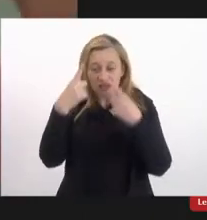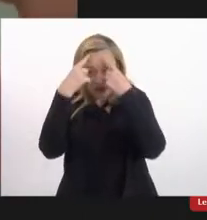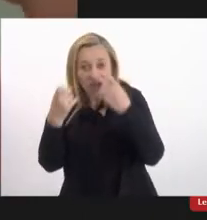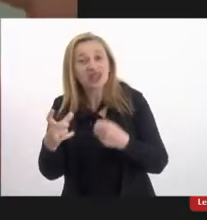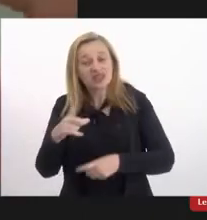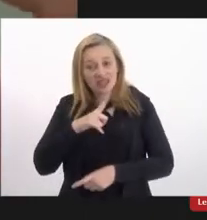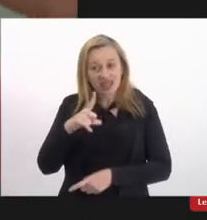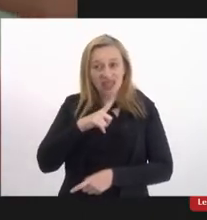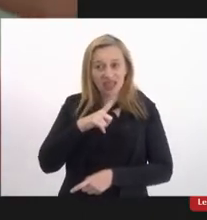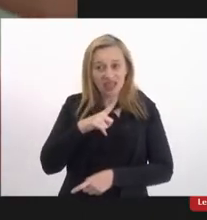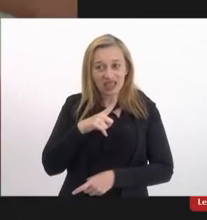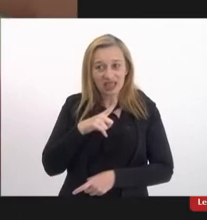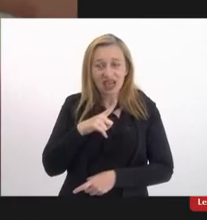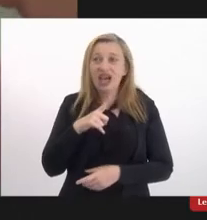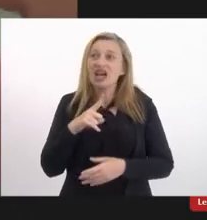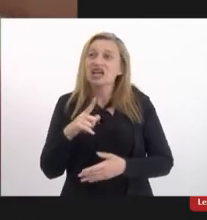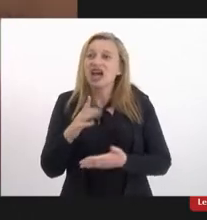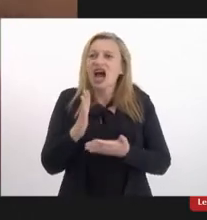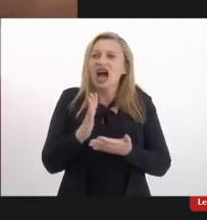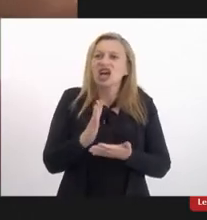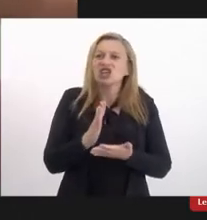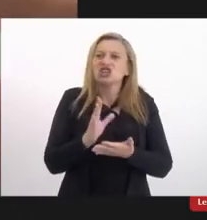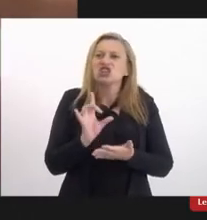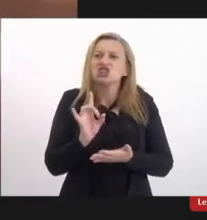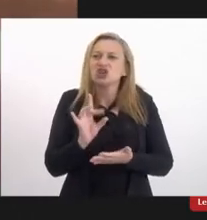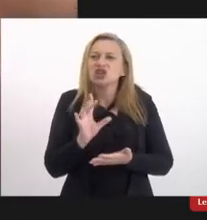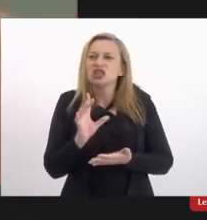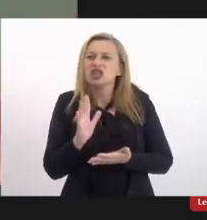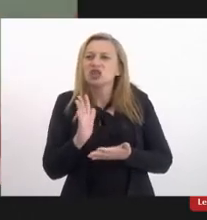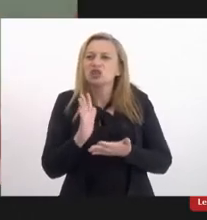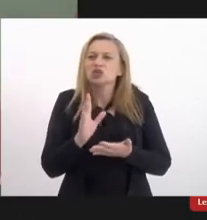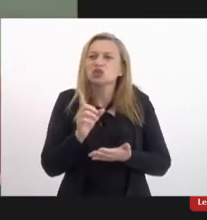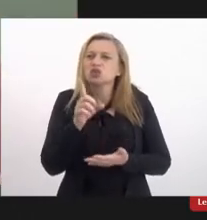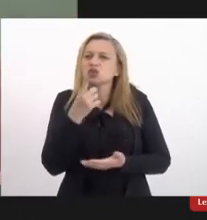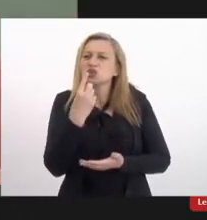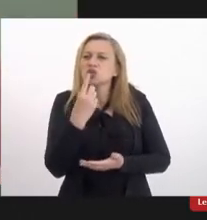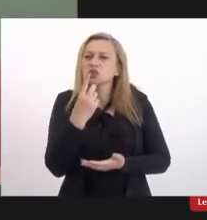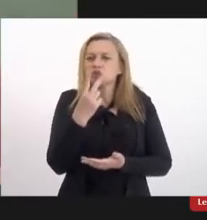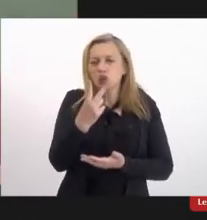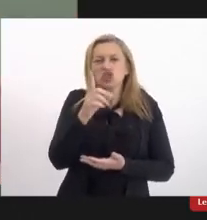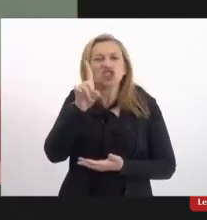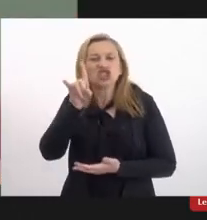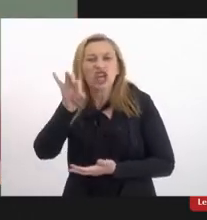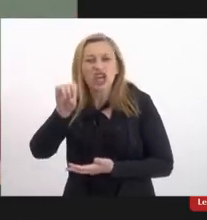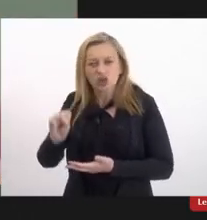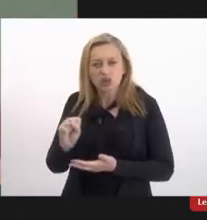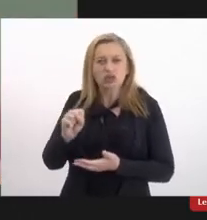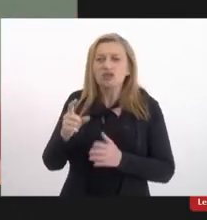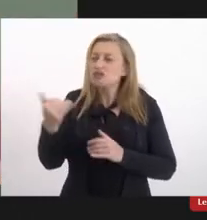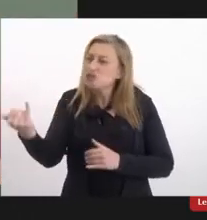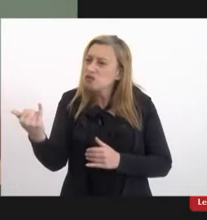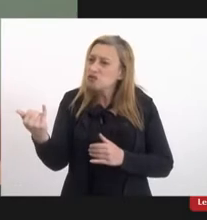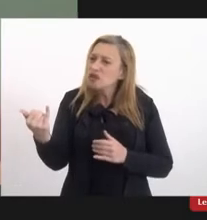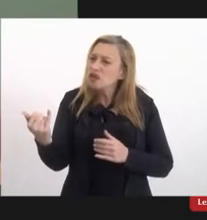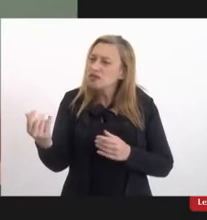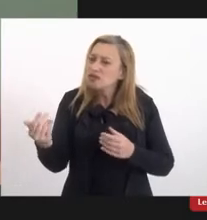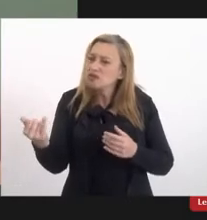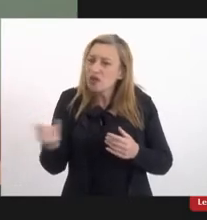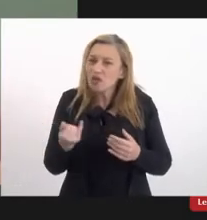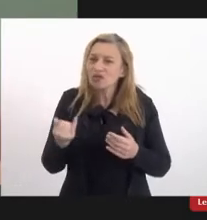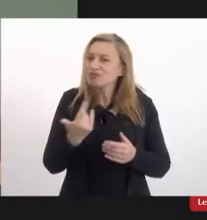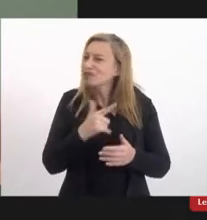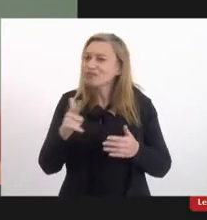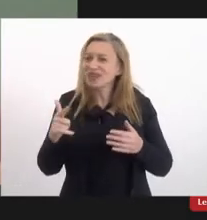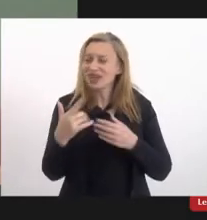que ela só tem alguns dois dedos que saem na altura dos ombros e ela então retornou eu não tenho nenhuma